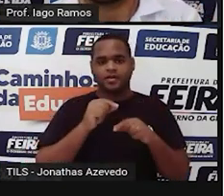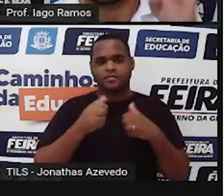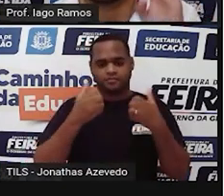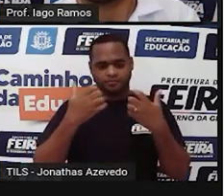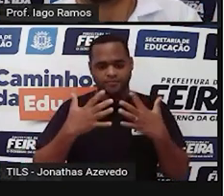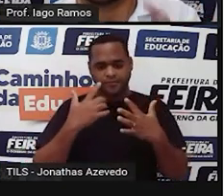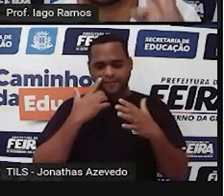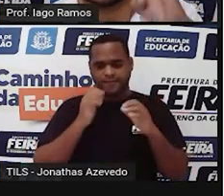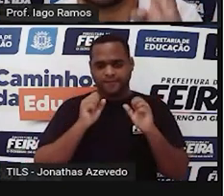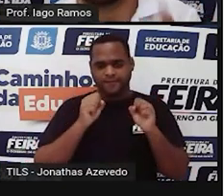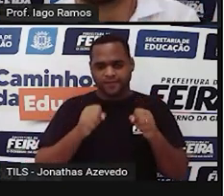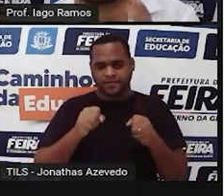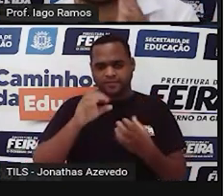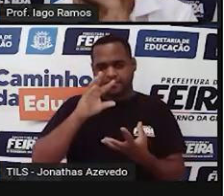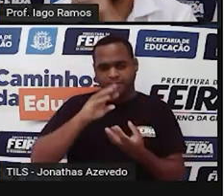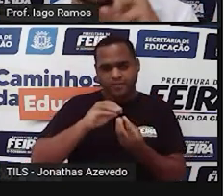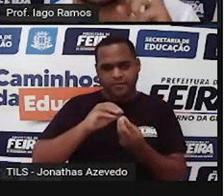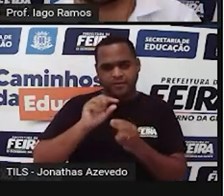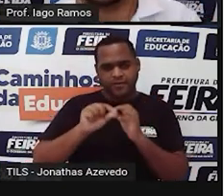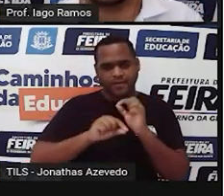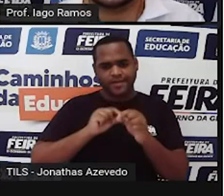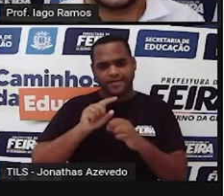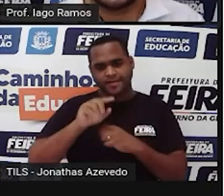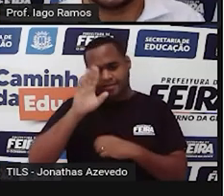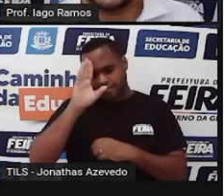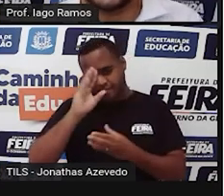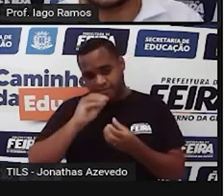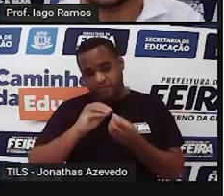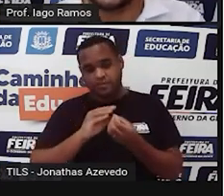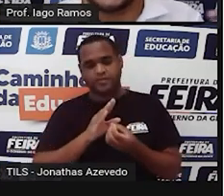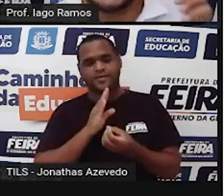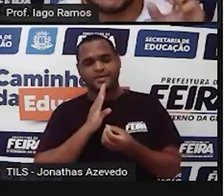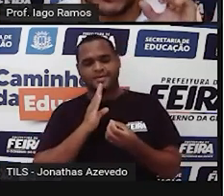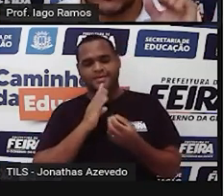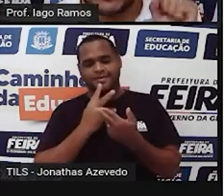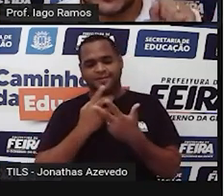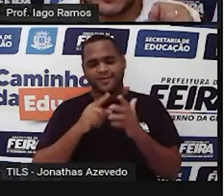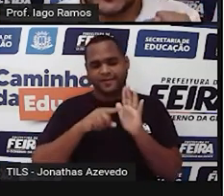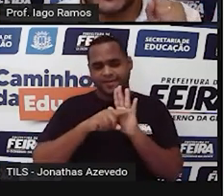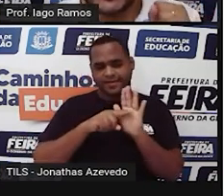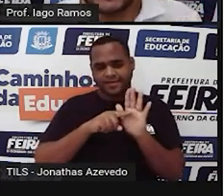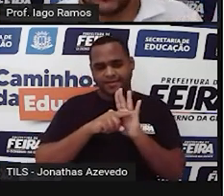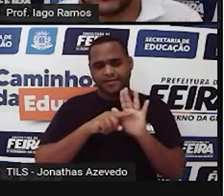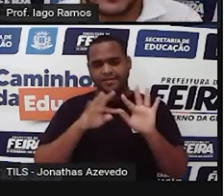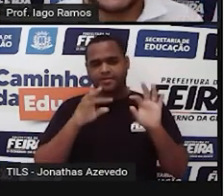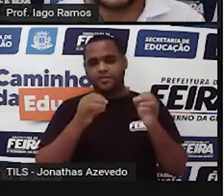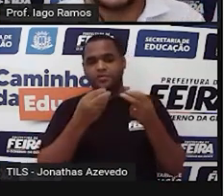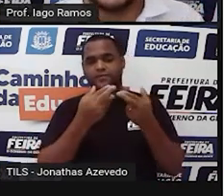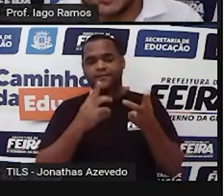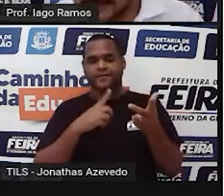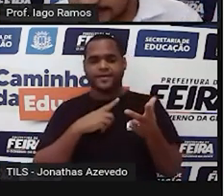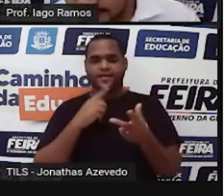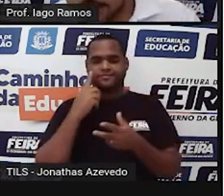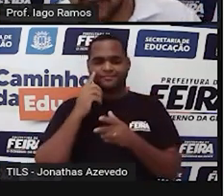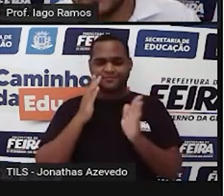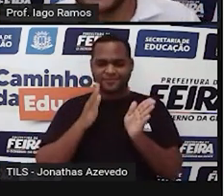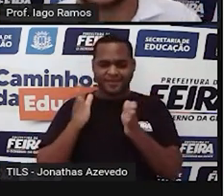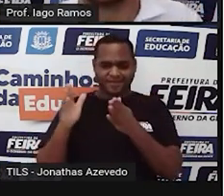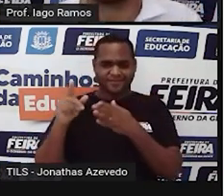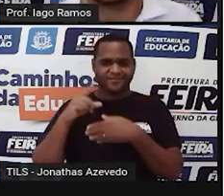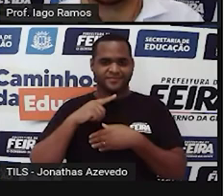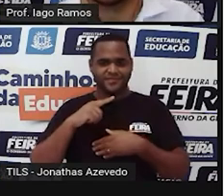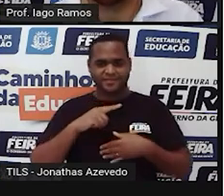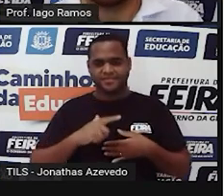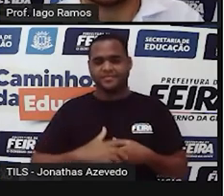procurou reconhecer algumas unidades de medida com essas perguntinhas que a gente acabou de sair delas, tá bom?